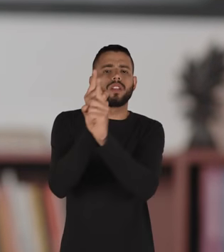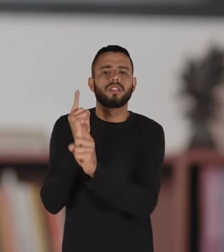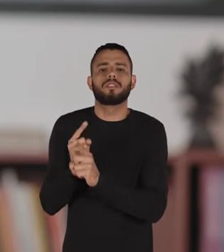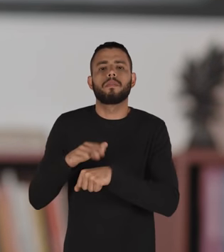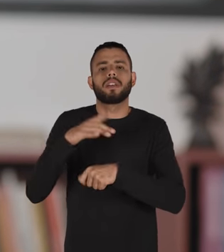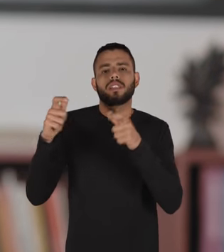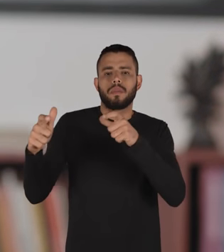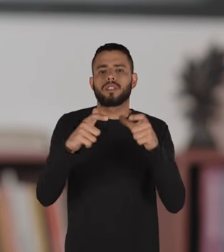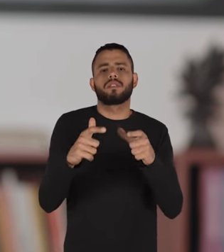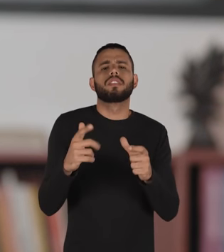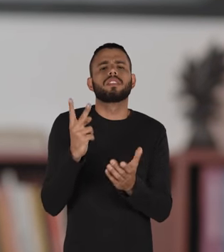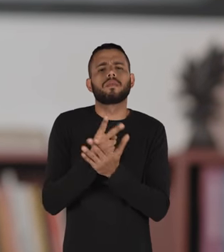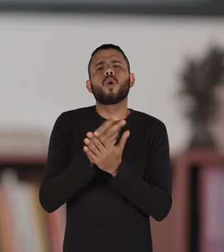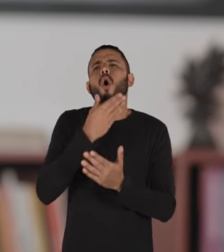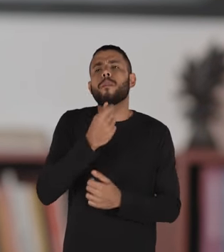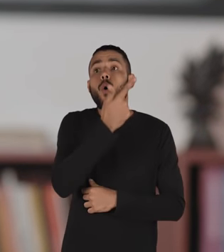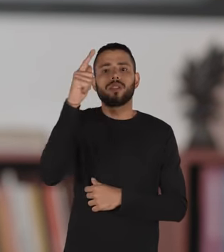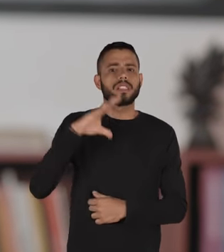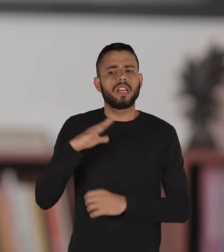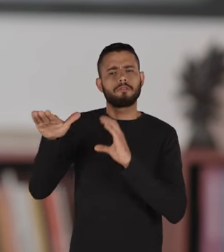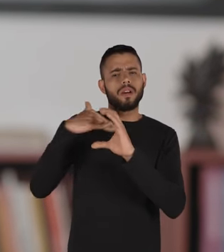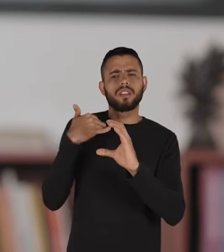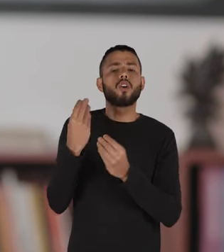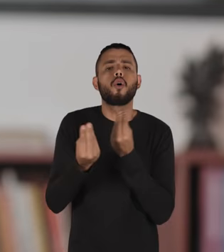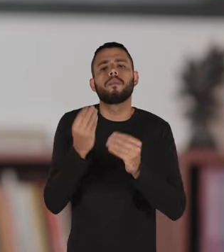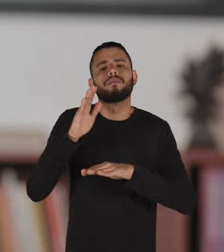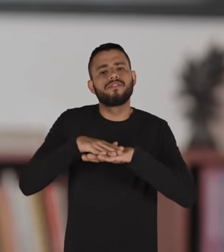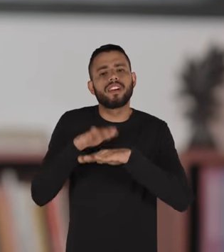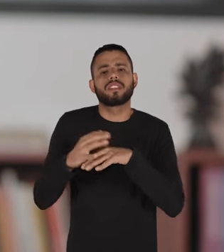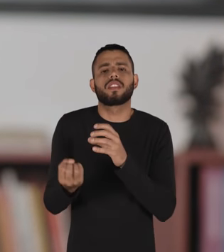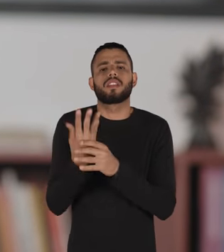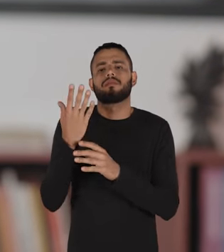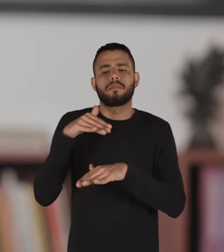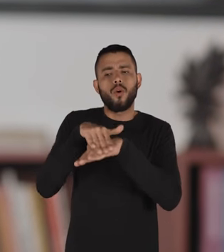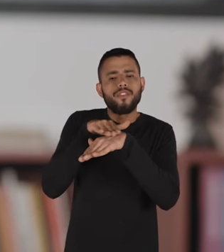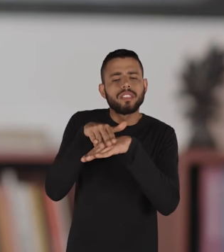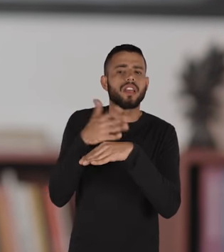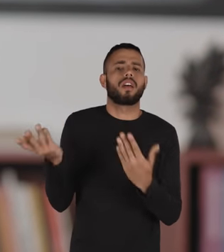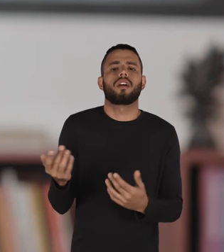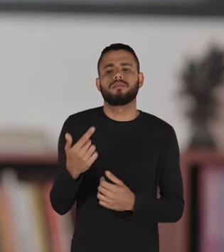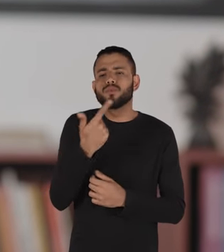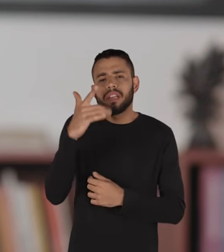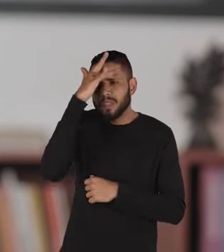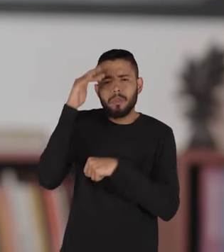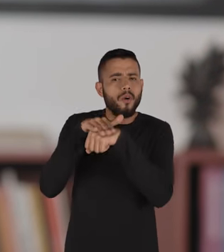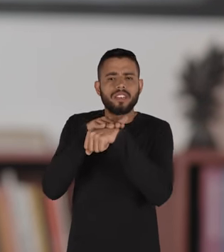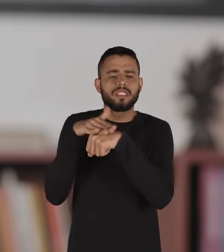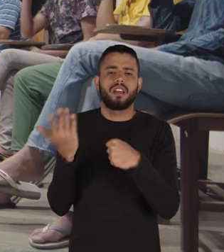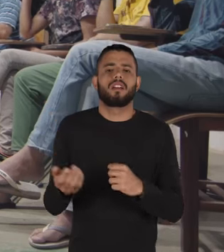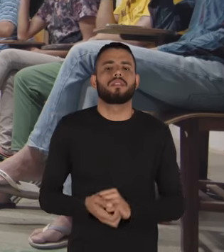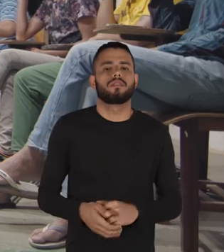se encontrando mais espaço eu recebo comunicado de homens de outras cidades falam pô como é que eu posso fazer para conversar eu não tenho com quem